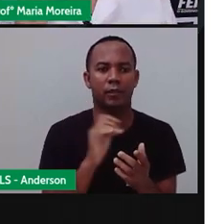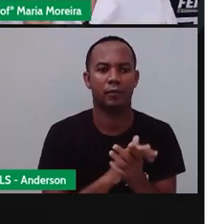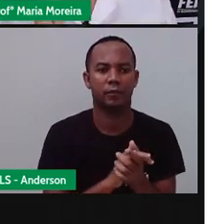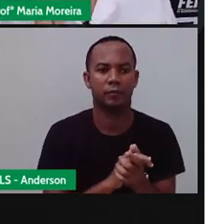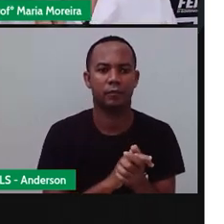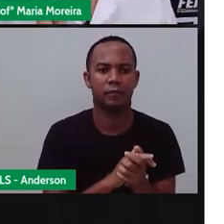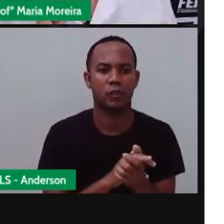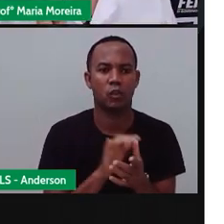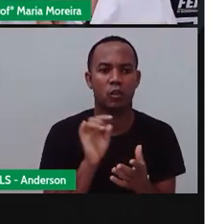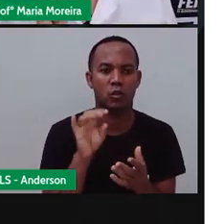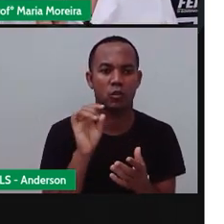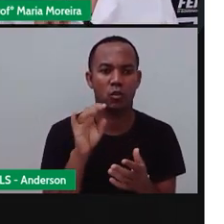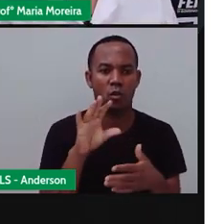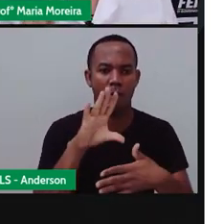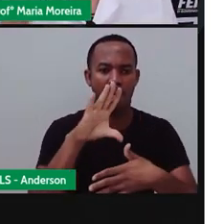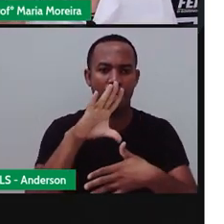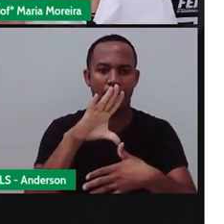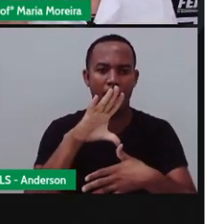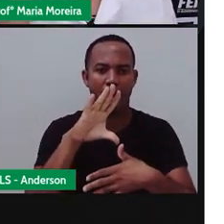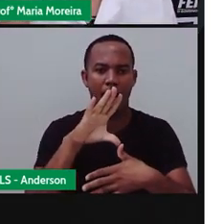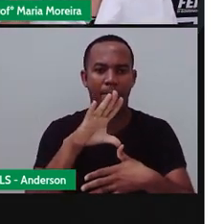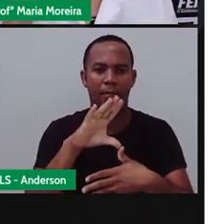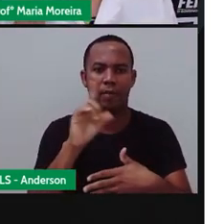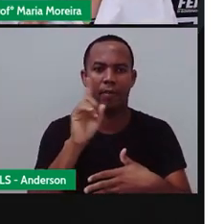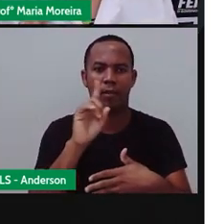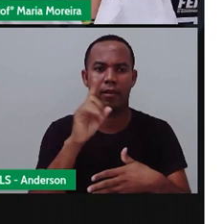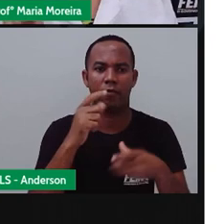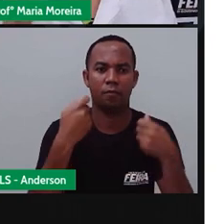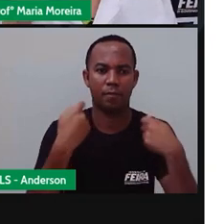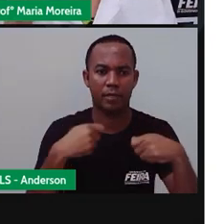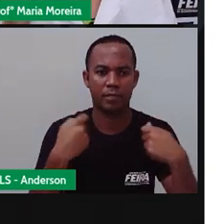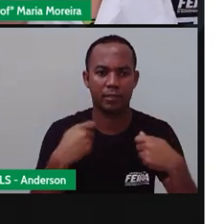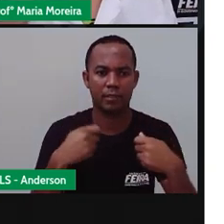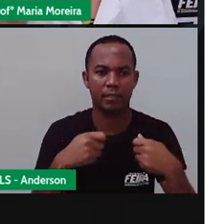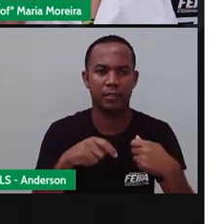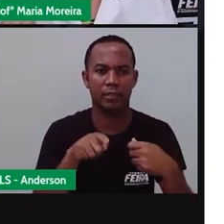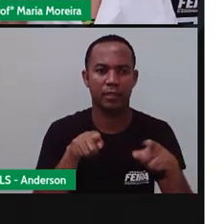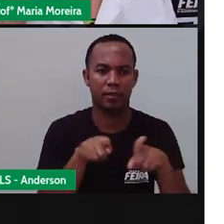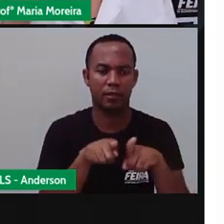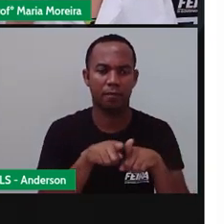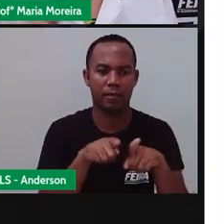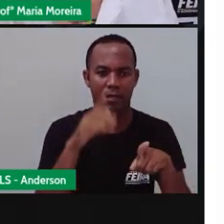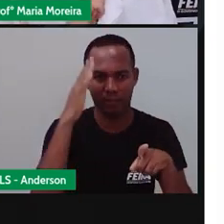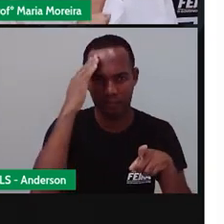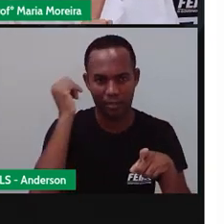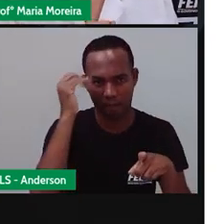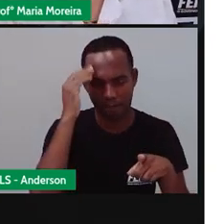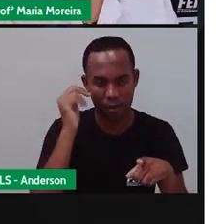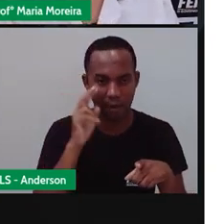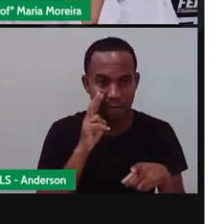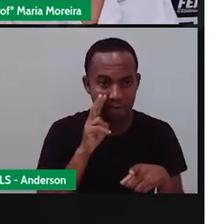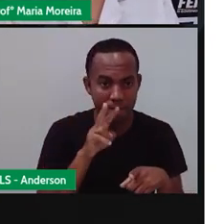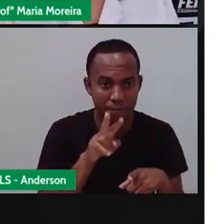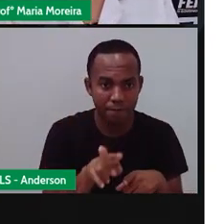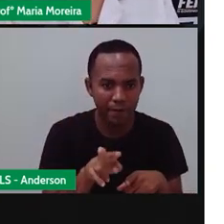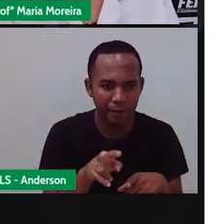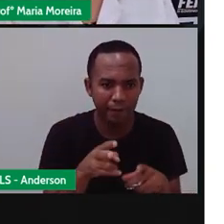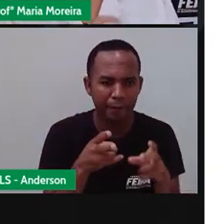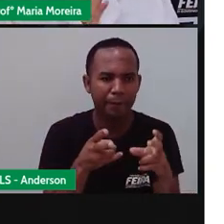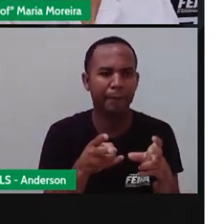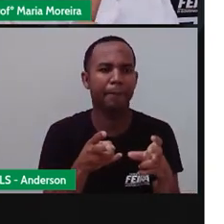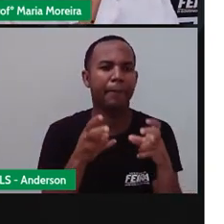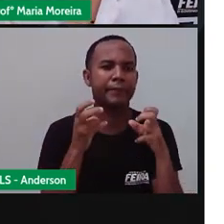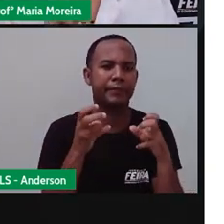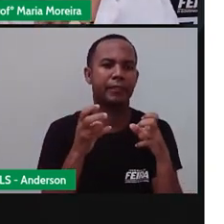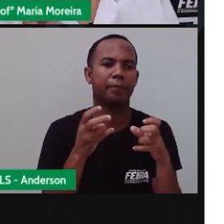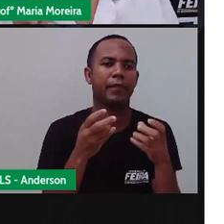só ter um mapa, não. Você precisa ter um mapa e saber olhar e utilizar o mapa. Não é